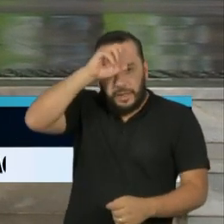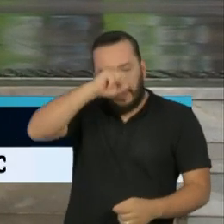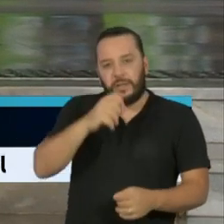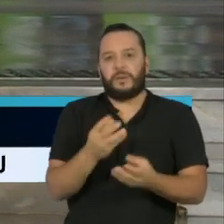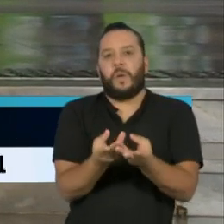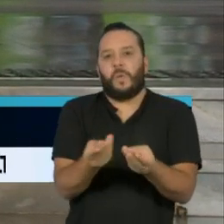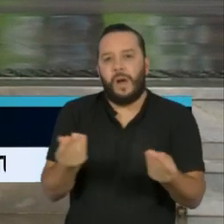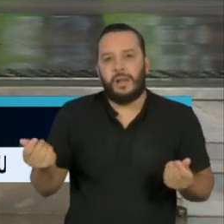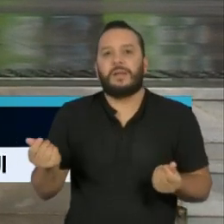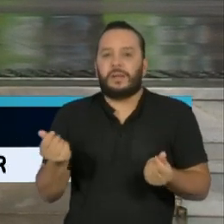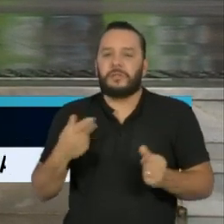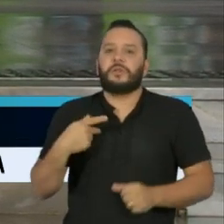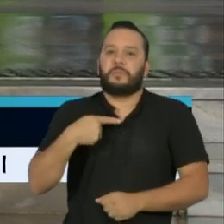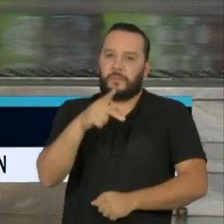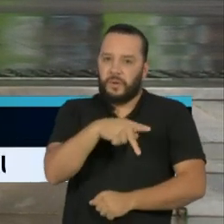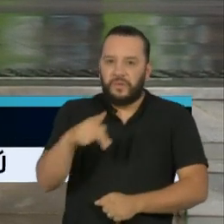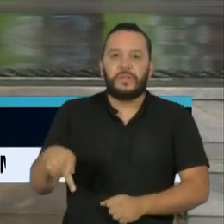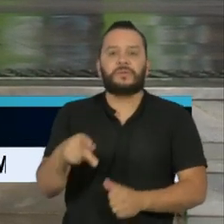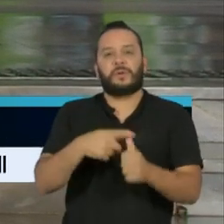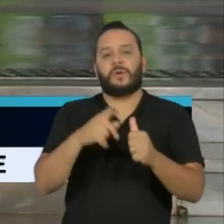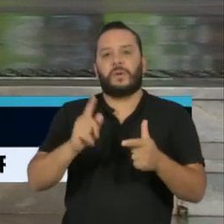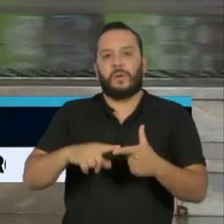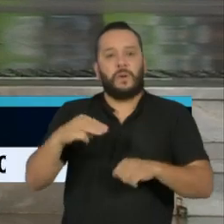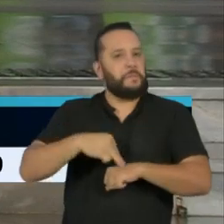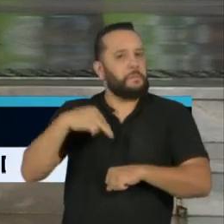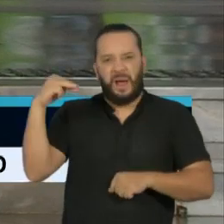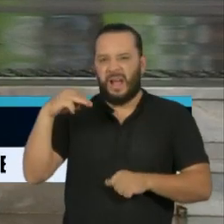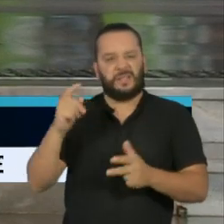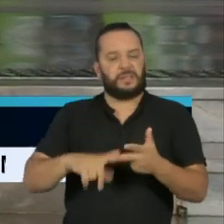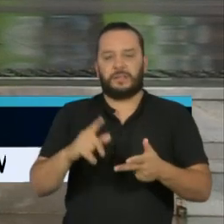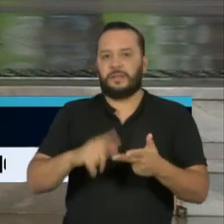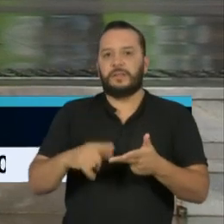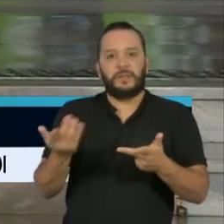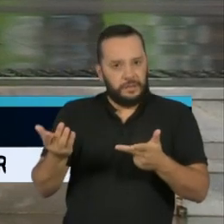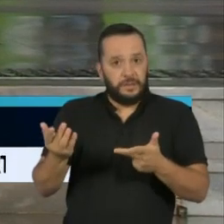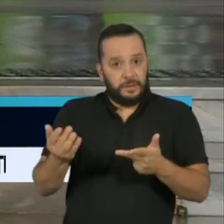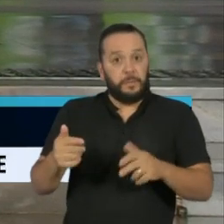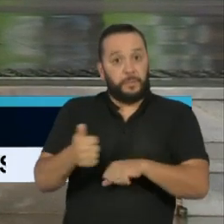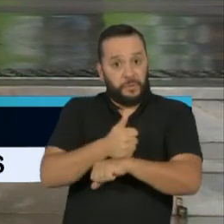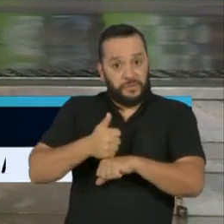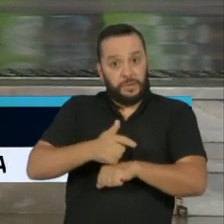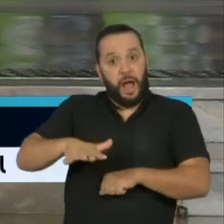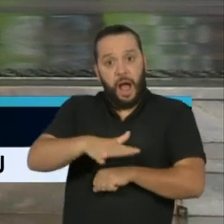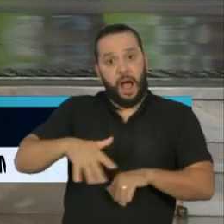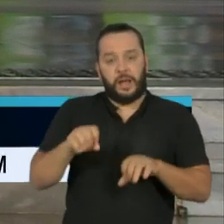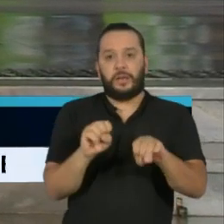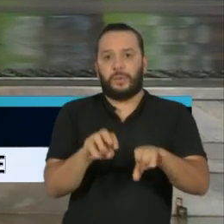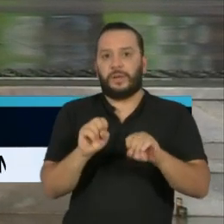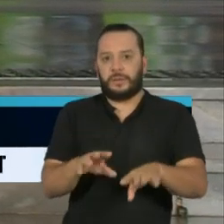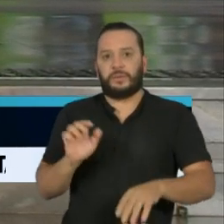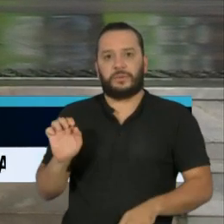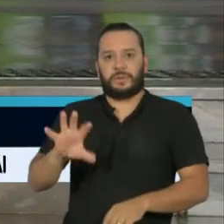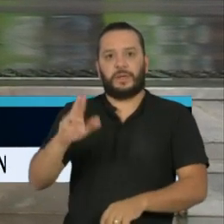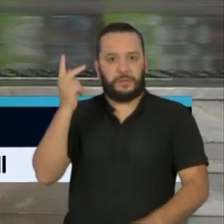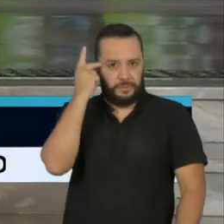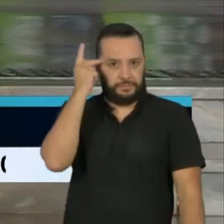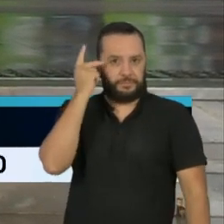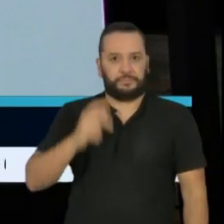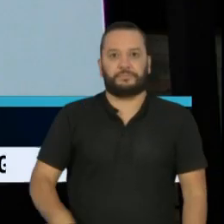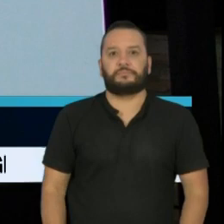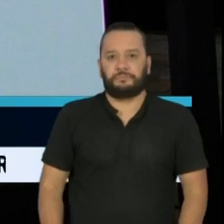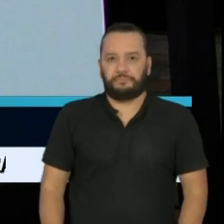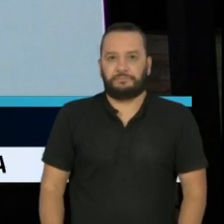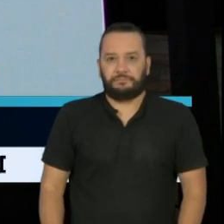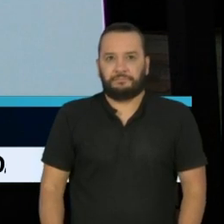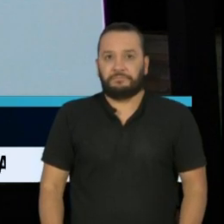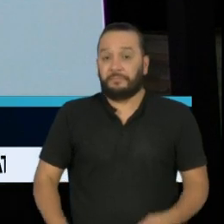com professores, mestres e especialistas da Secretaria de Educação do Estado de São Paulo.